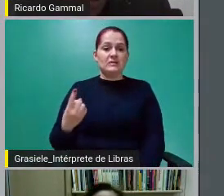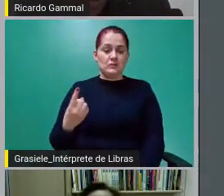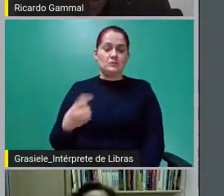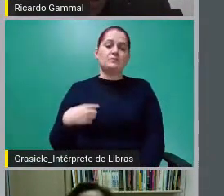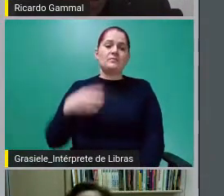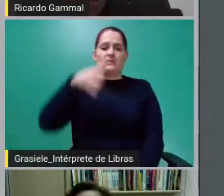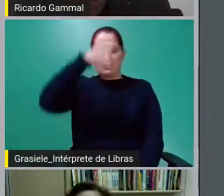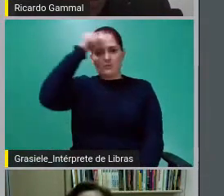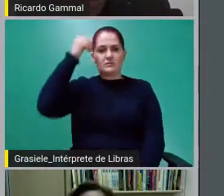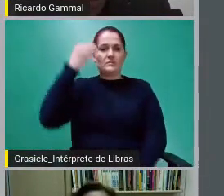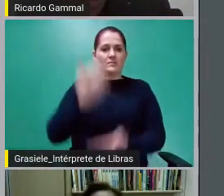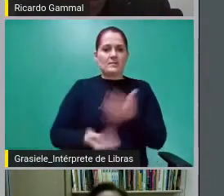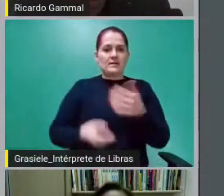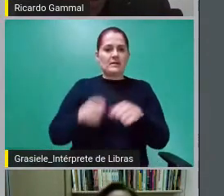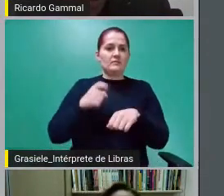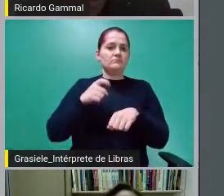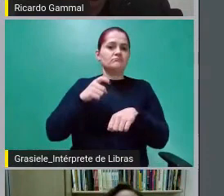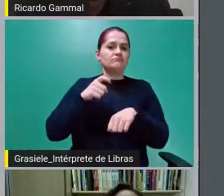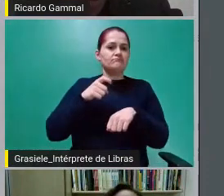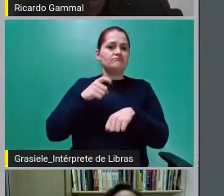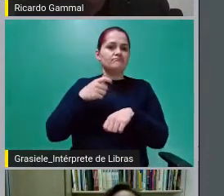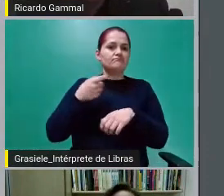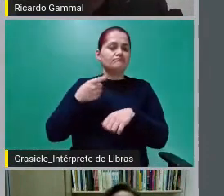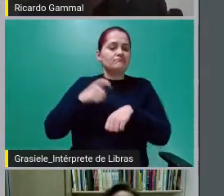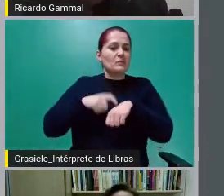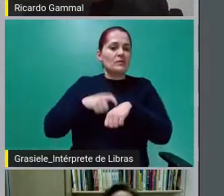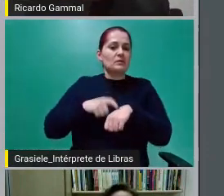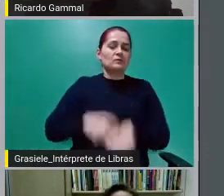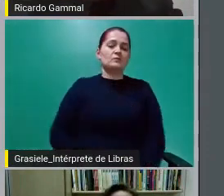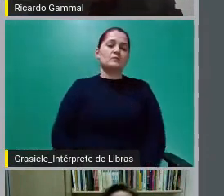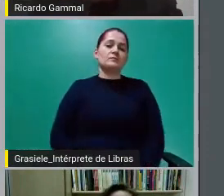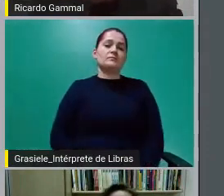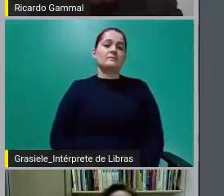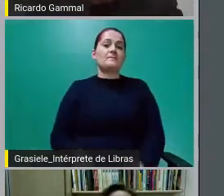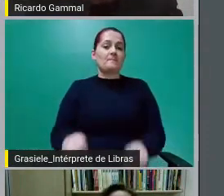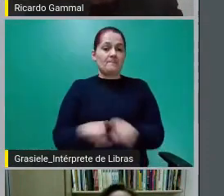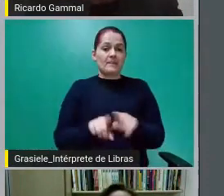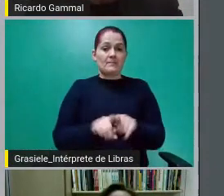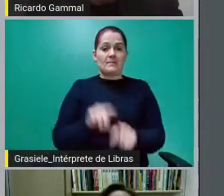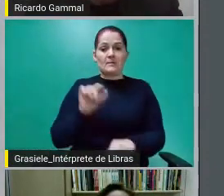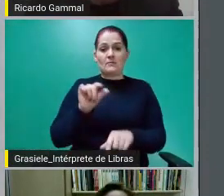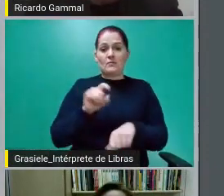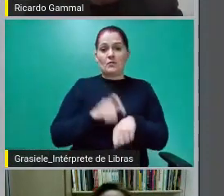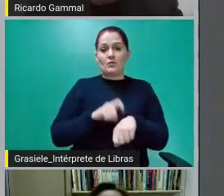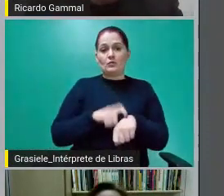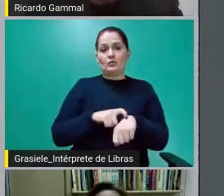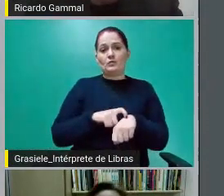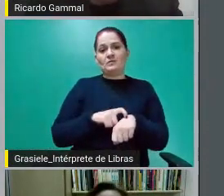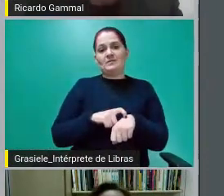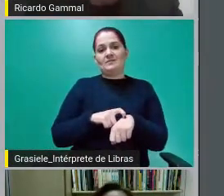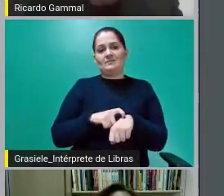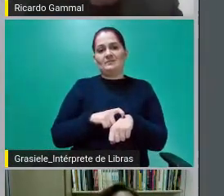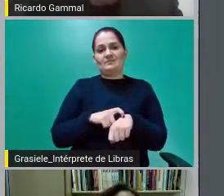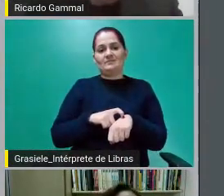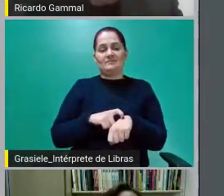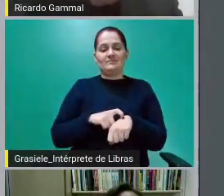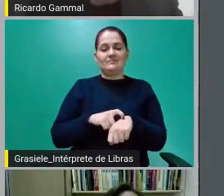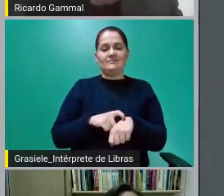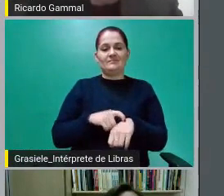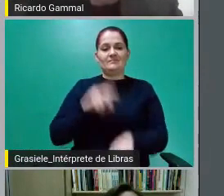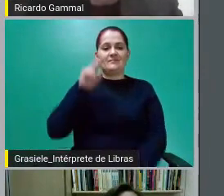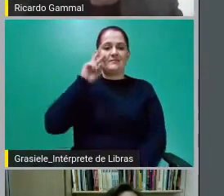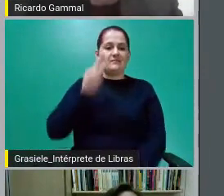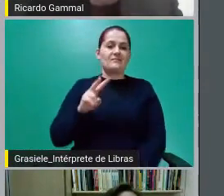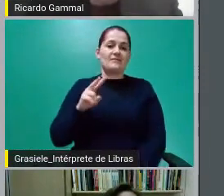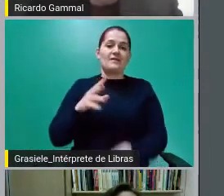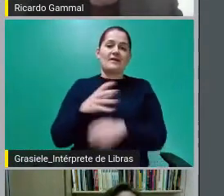história. E mais, em pouco tempo, olha que cálculo aí, o Luiz